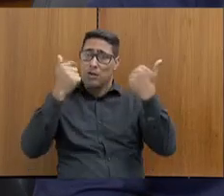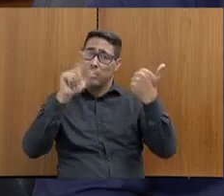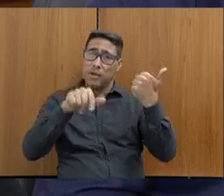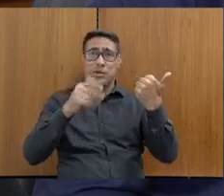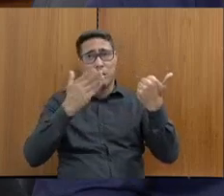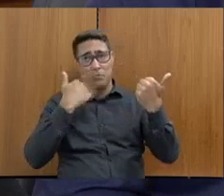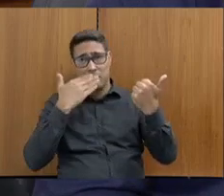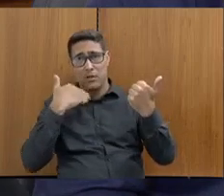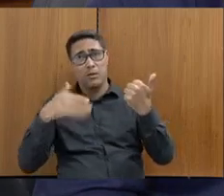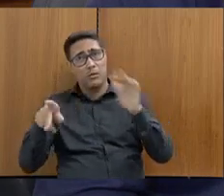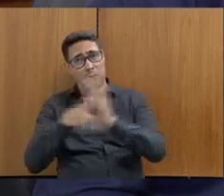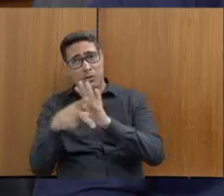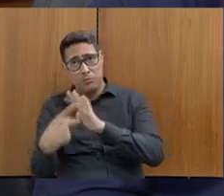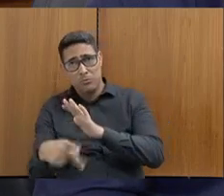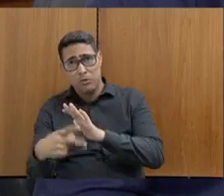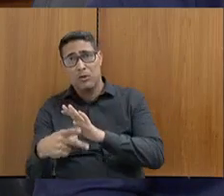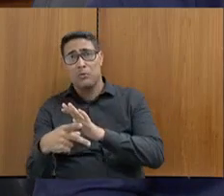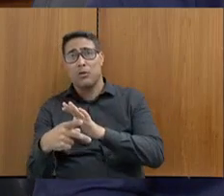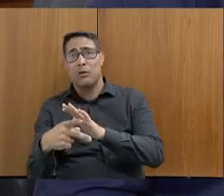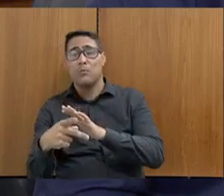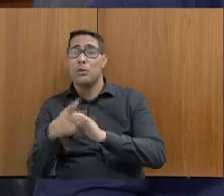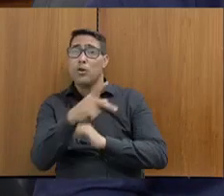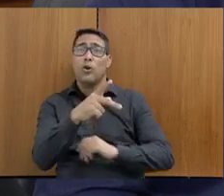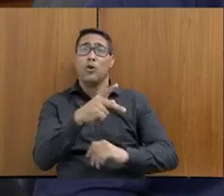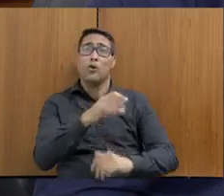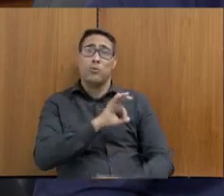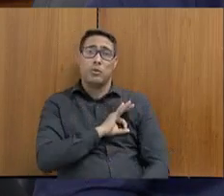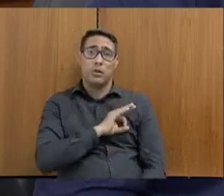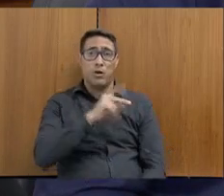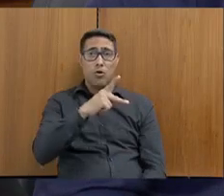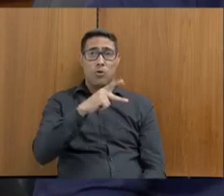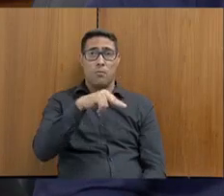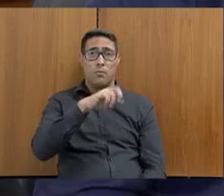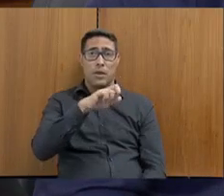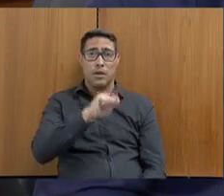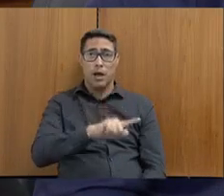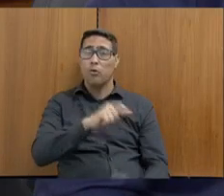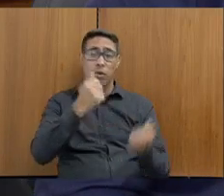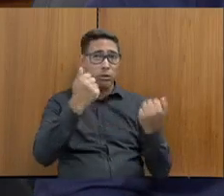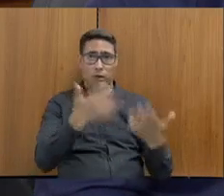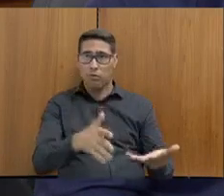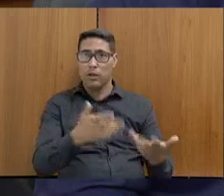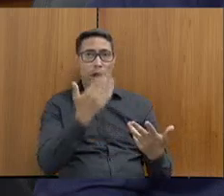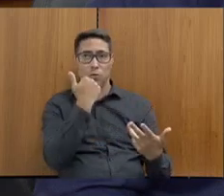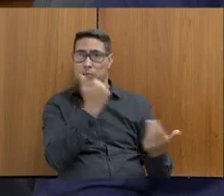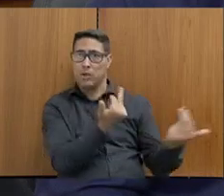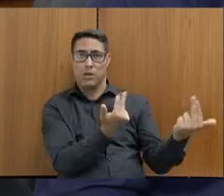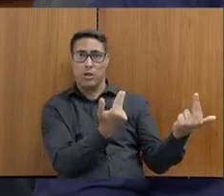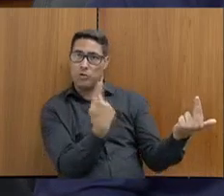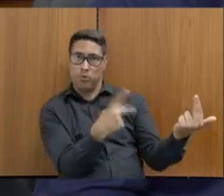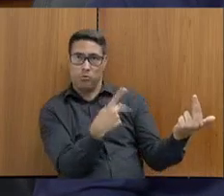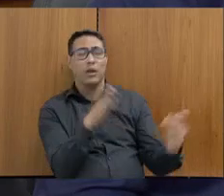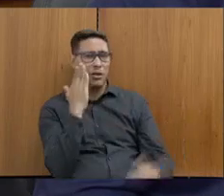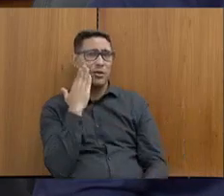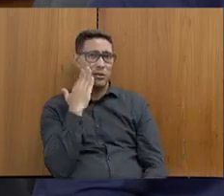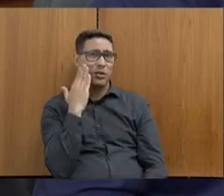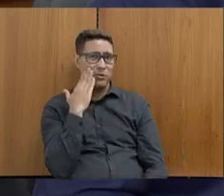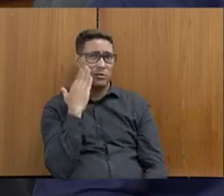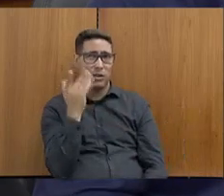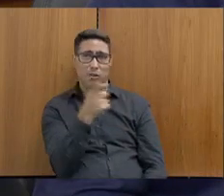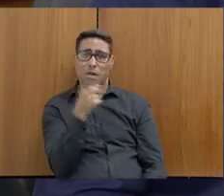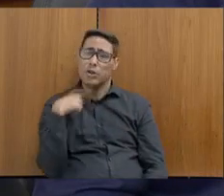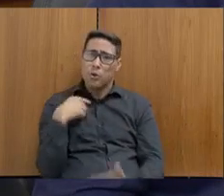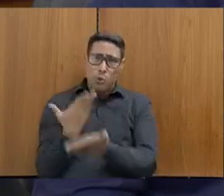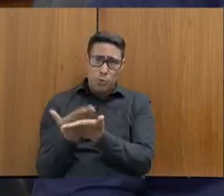do preso, o policial penal não quer a mesma alimentação do preso, eu entendo por quê. Então, é um estudo que nós já estamos fazendo